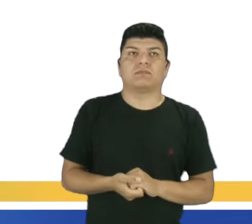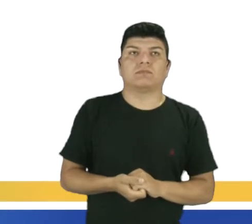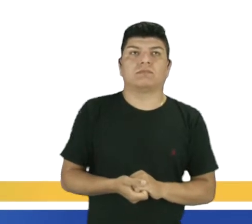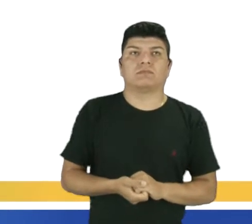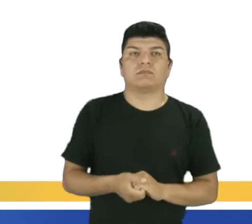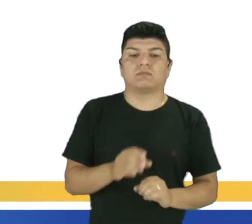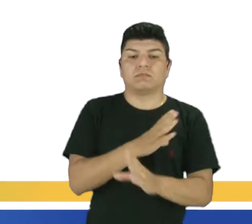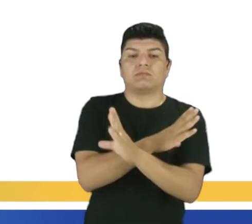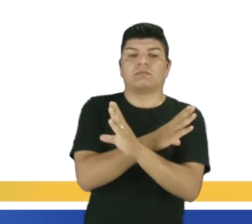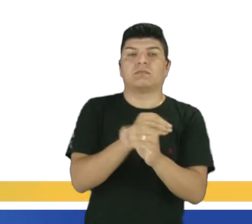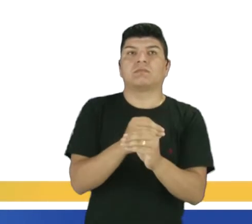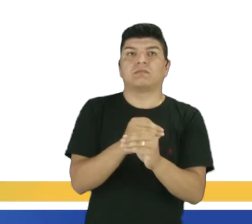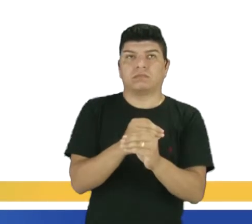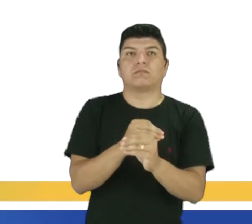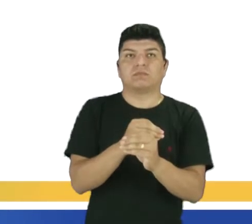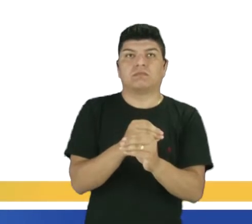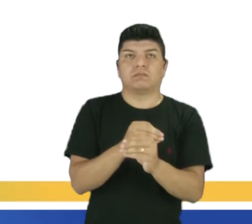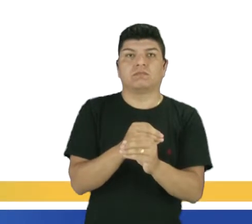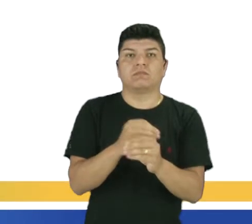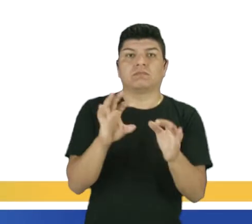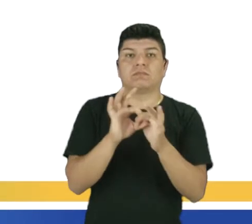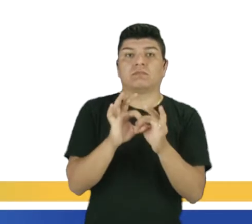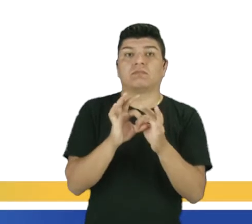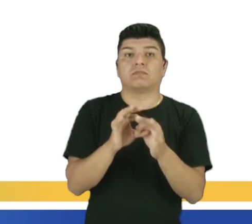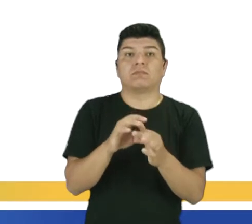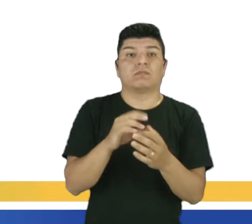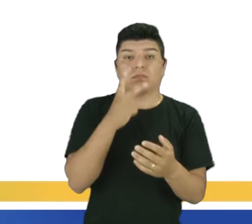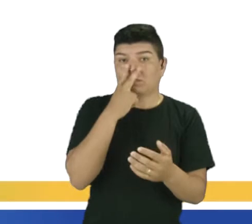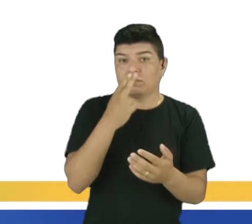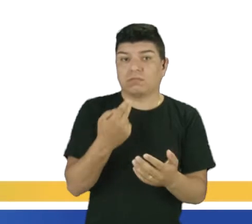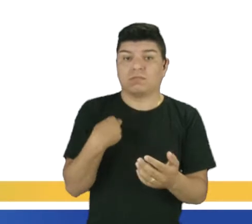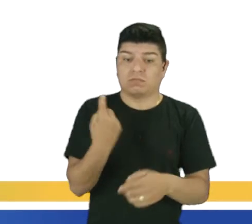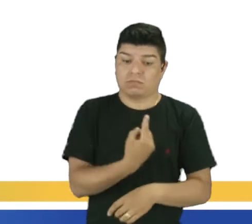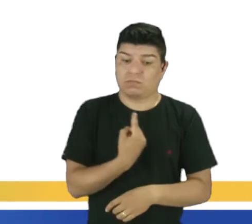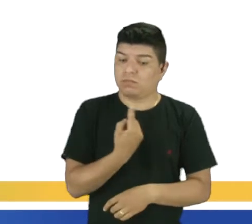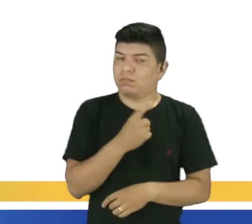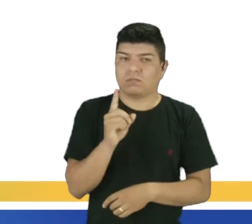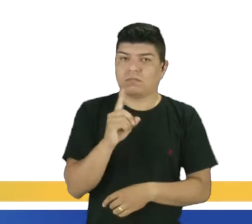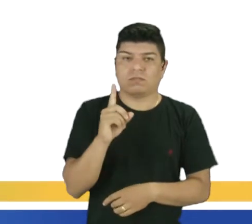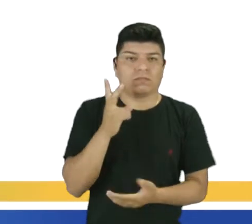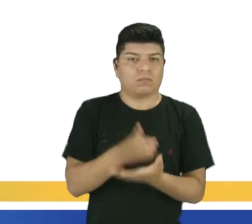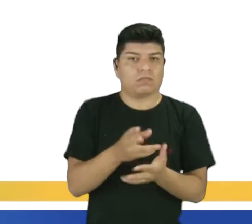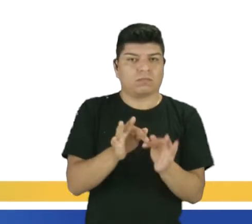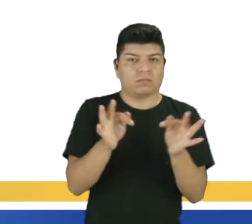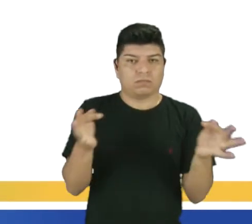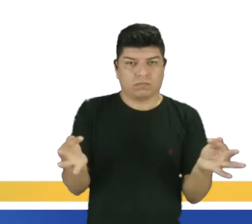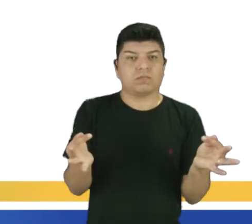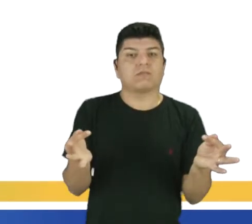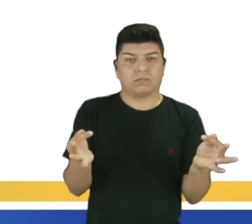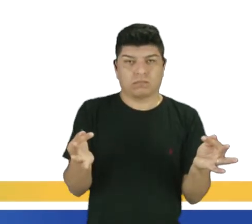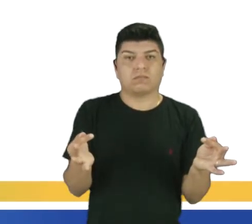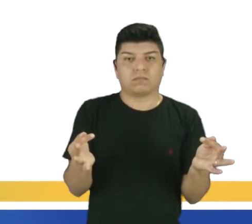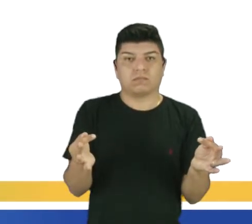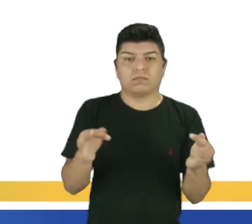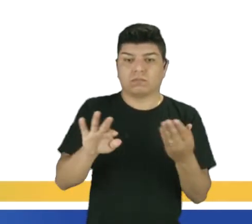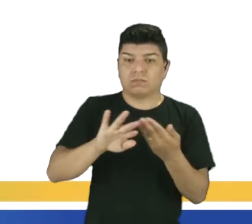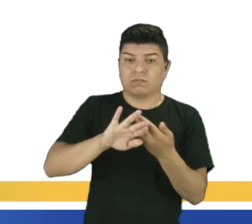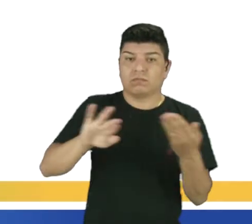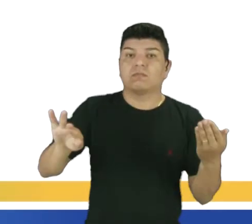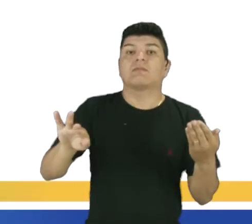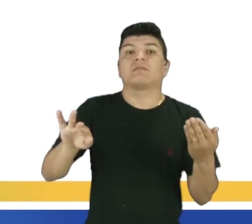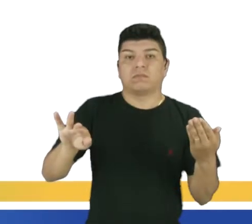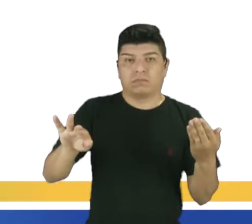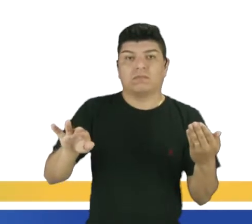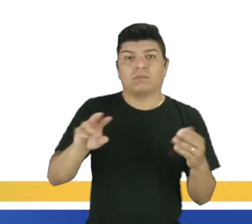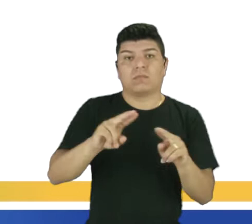Continuando, observe que as conjunções correlativas nunca parecem sozinhas. Você viu nas frases que elas sempre são separadas